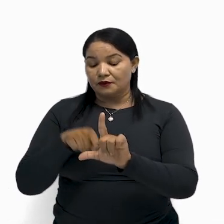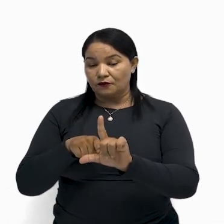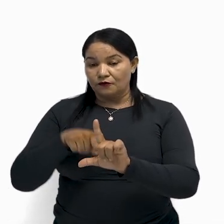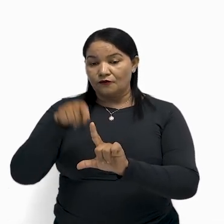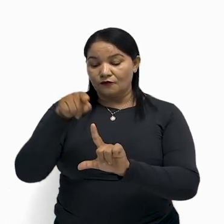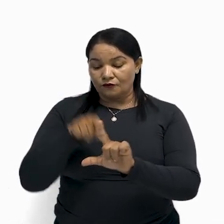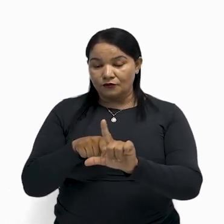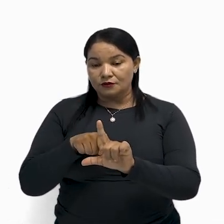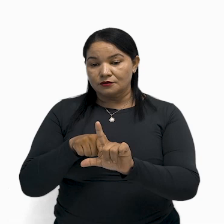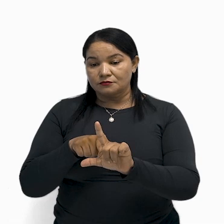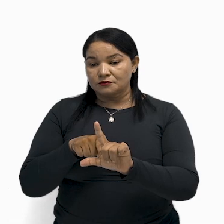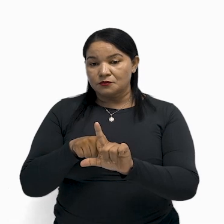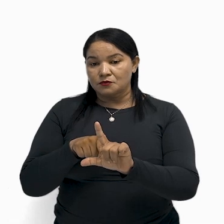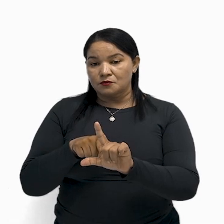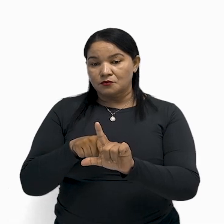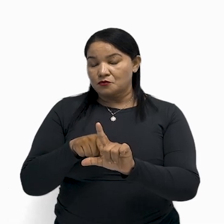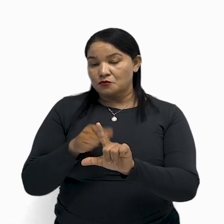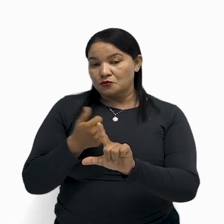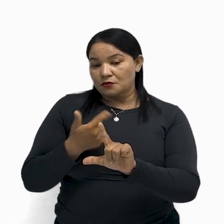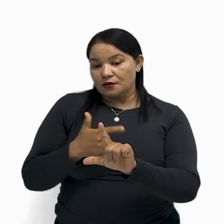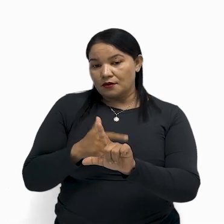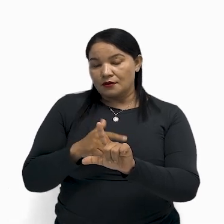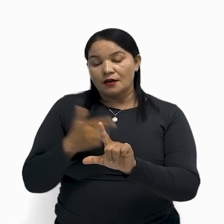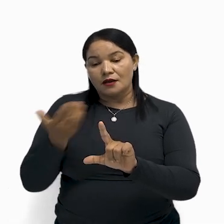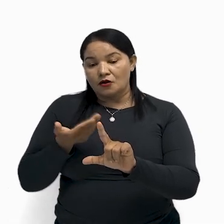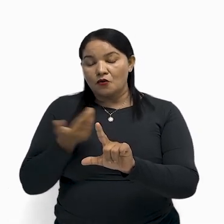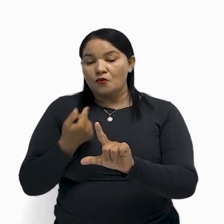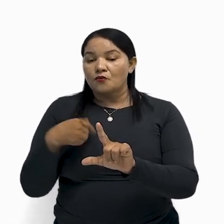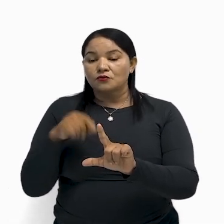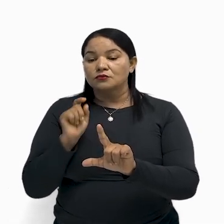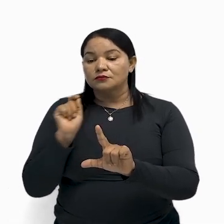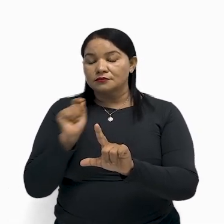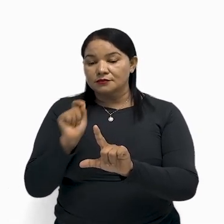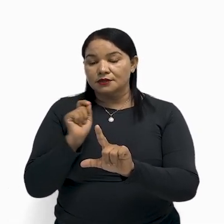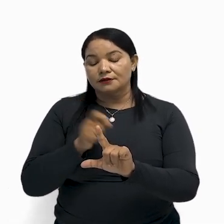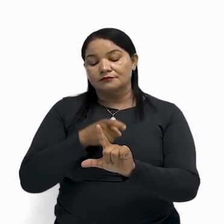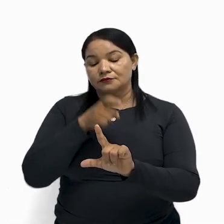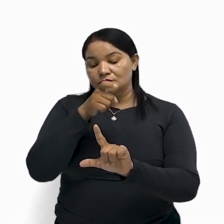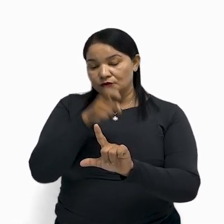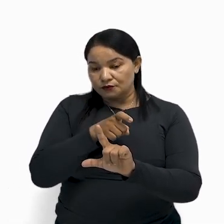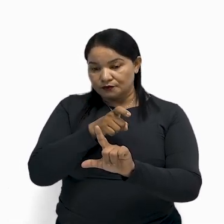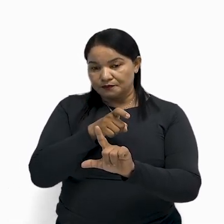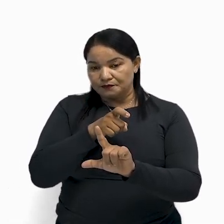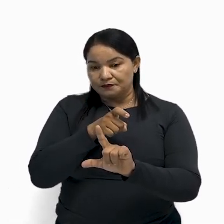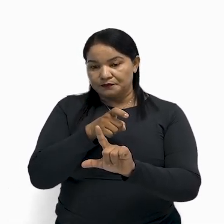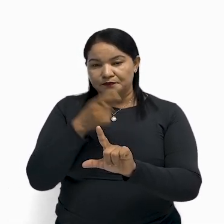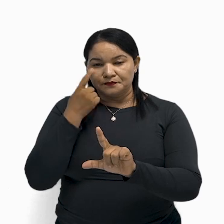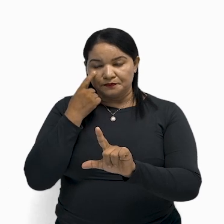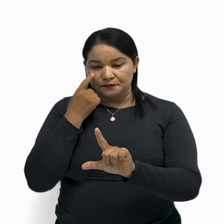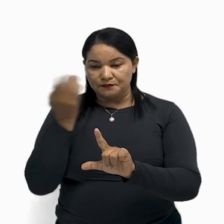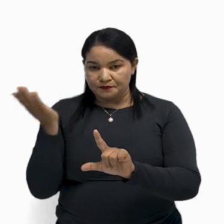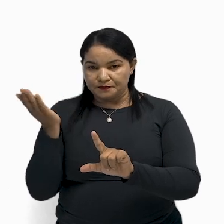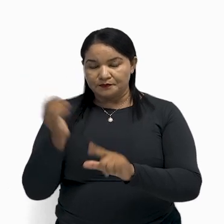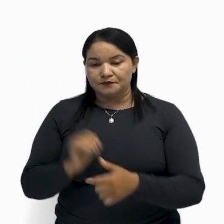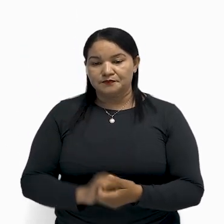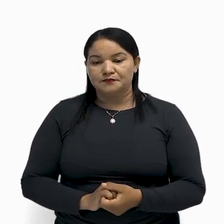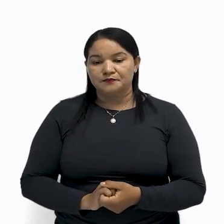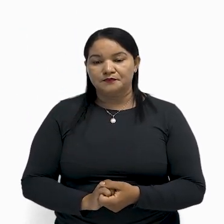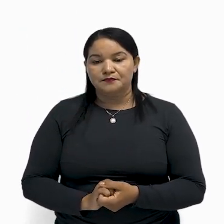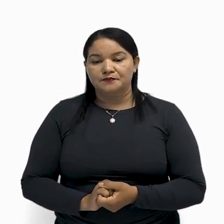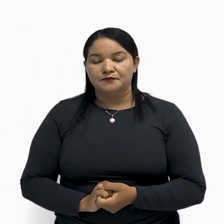não deu, a gente vai chamar de X, tudo bem? A gente vai chamar de X. Beleza, separamos os